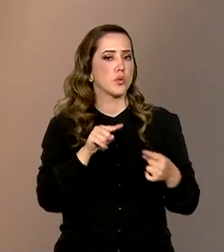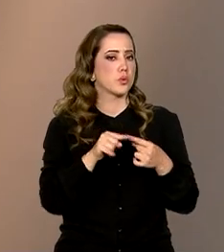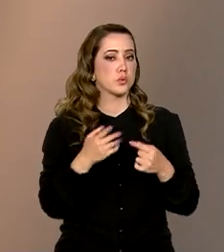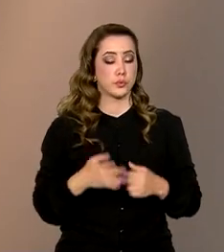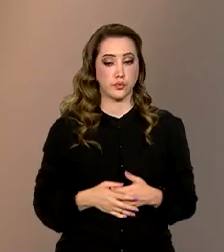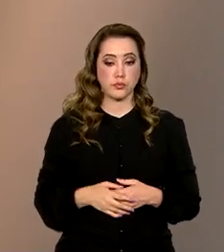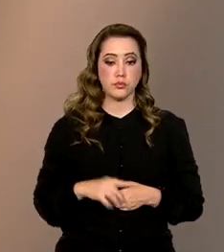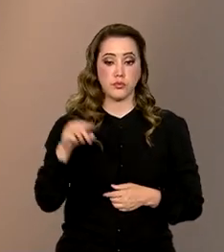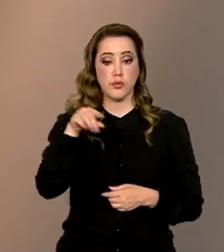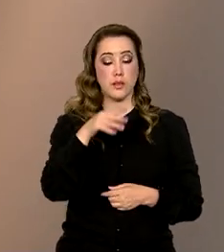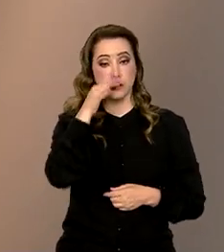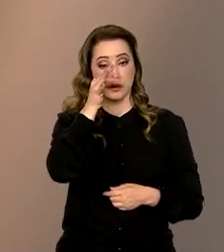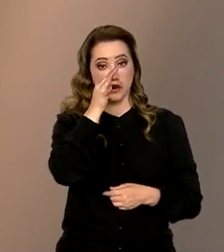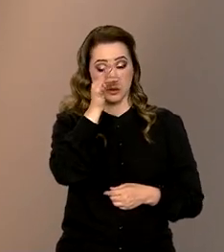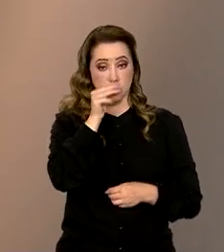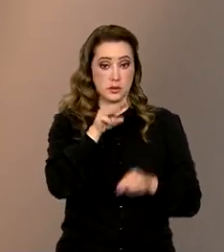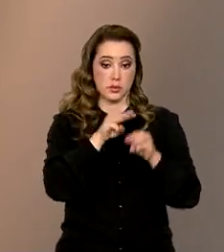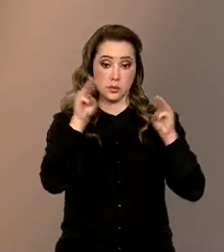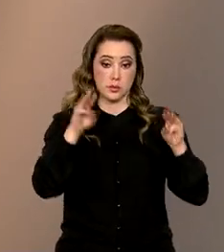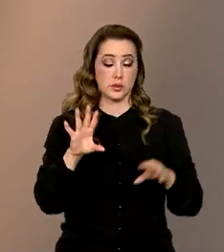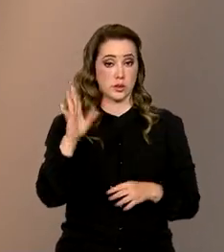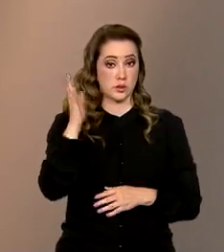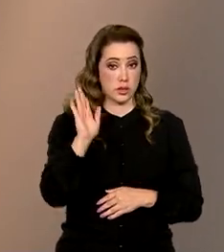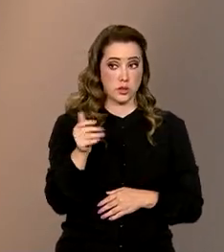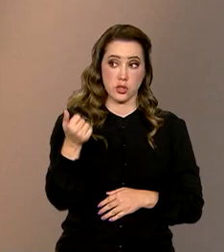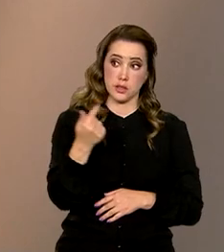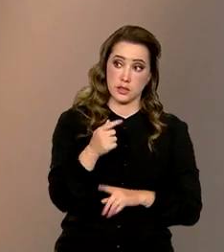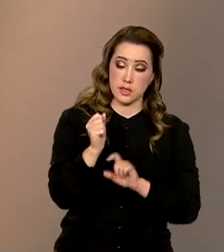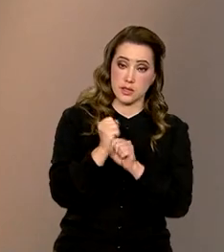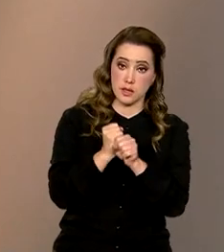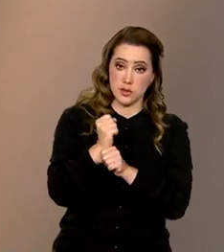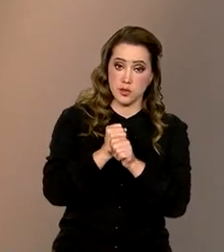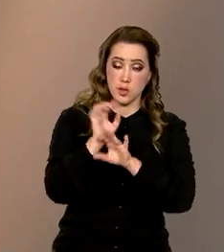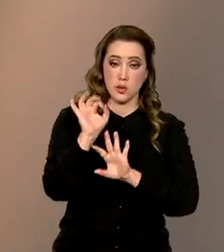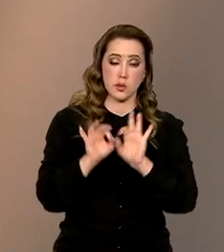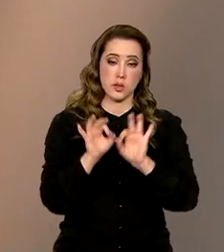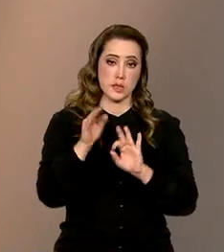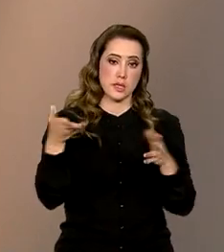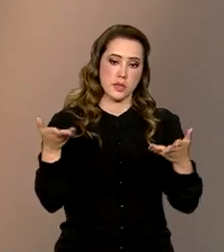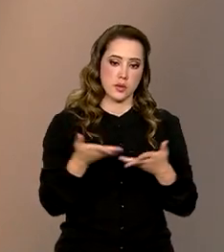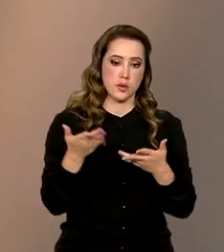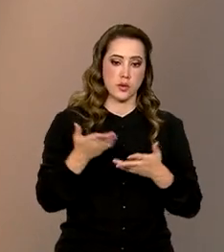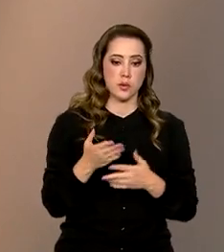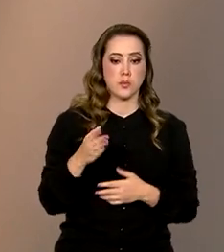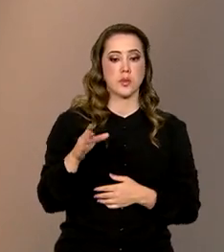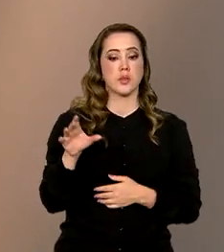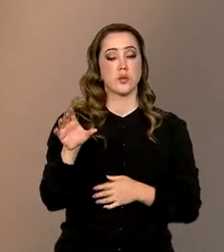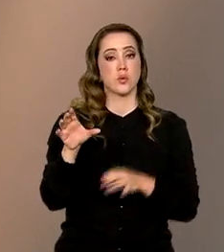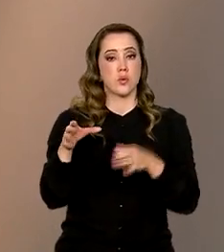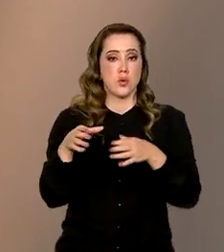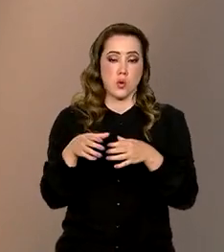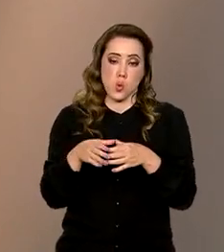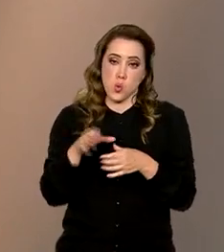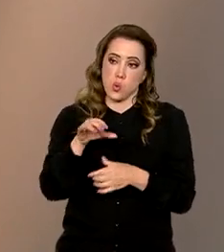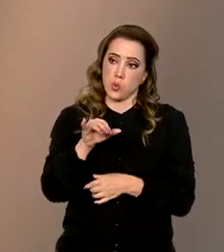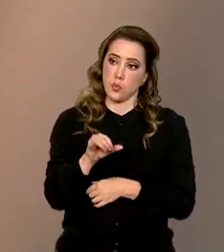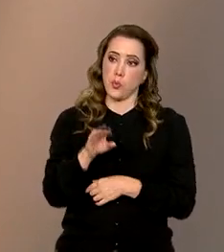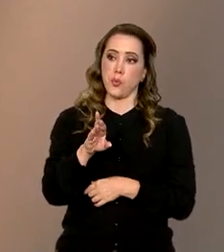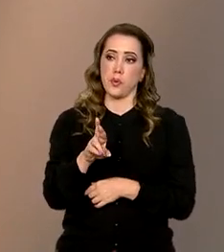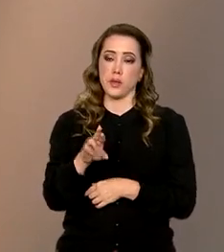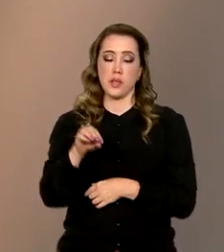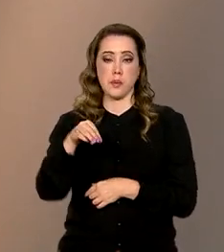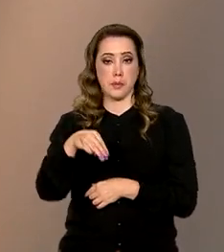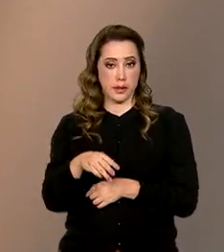Primavera dos Museus acontece já há 17 anos, organizada agora pelo Instituto Brasileiro de Museus e reúne uma